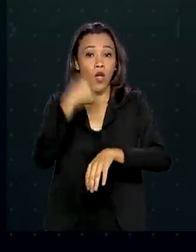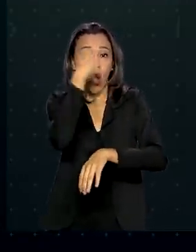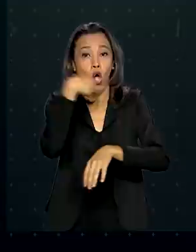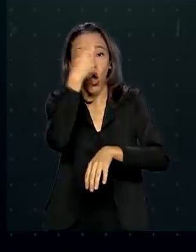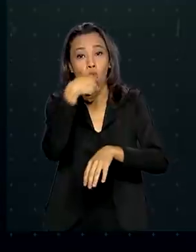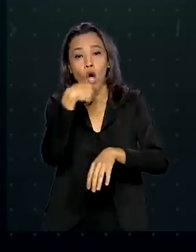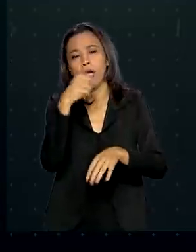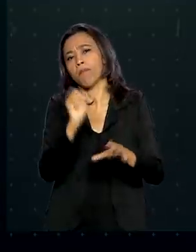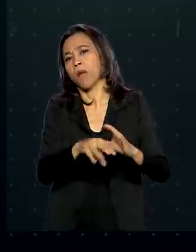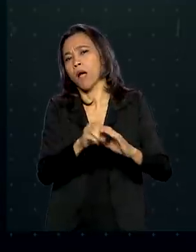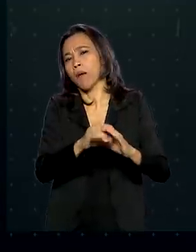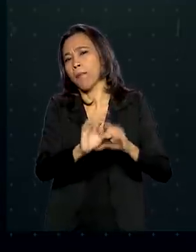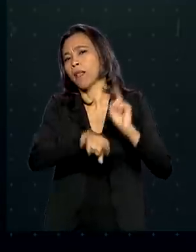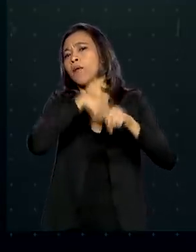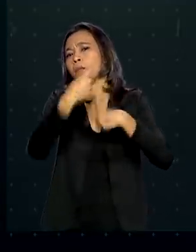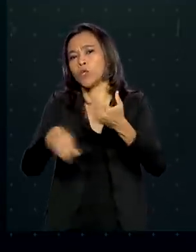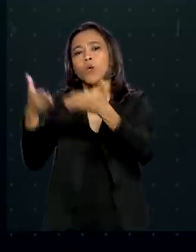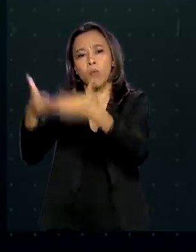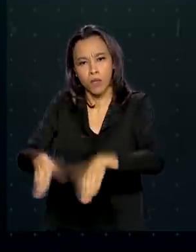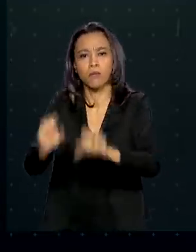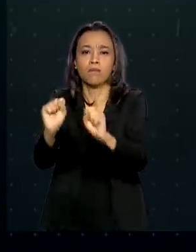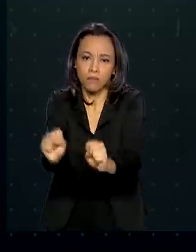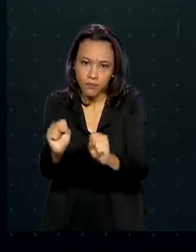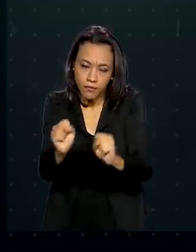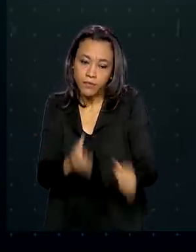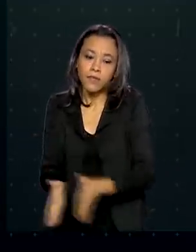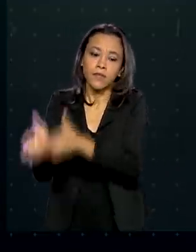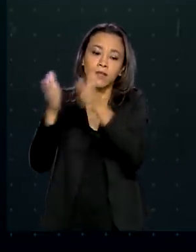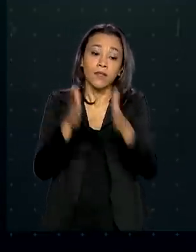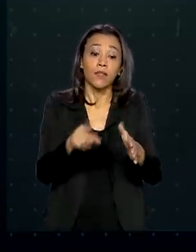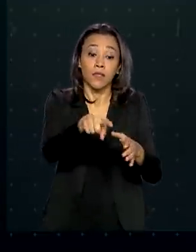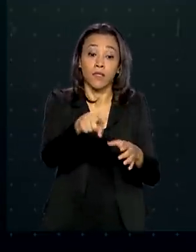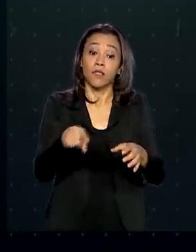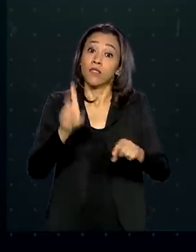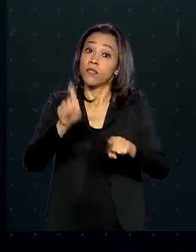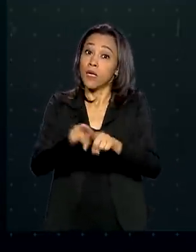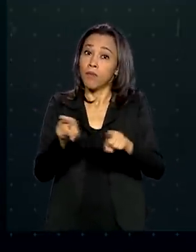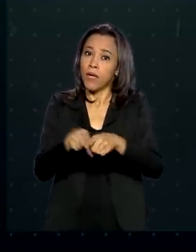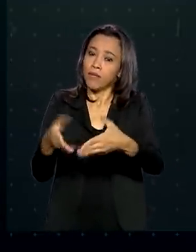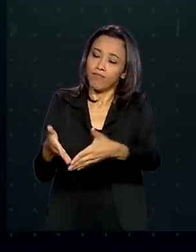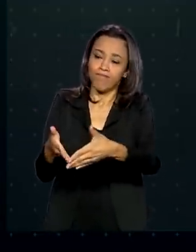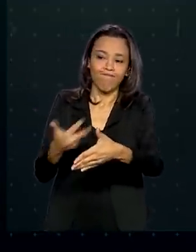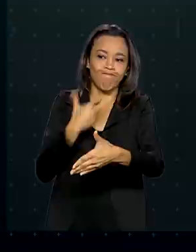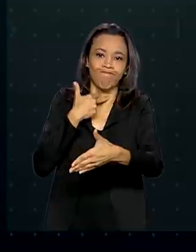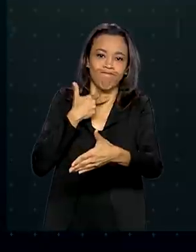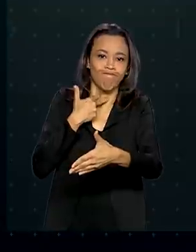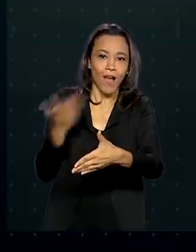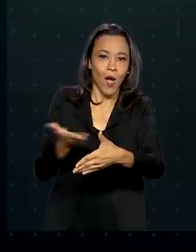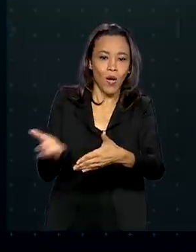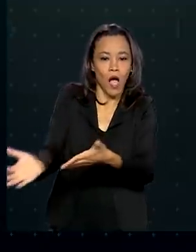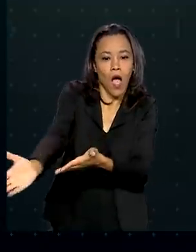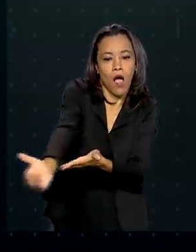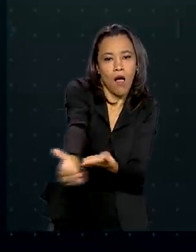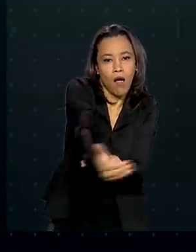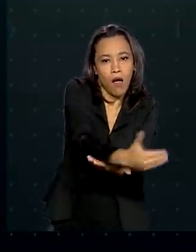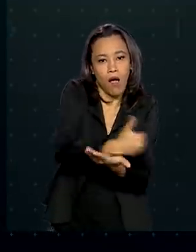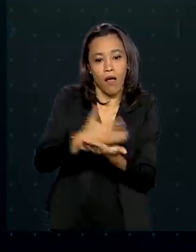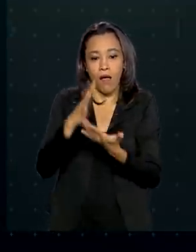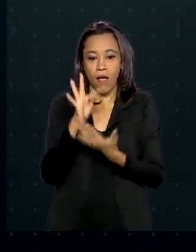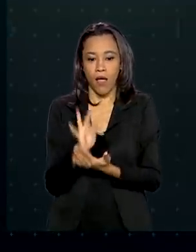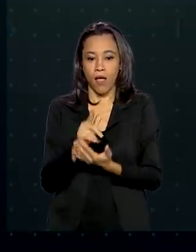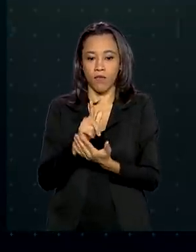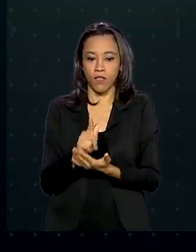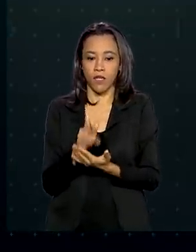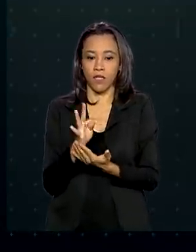compensações dos empregados. Fica suspenso o recolhimento do FGTS referente aos meses